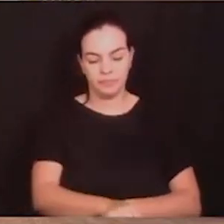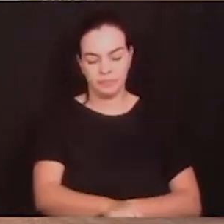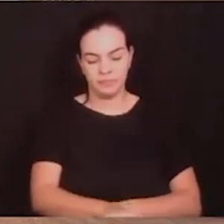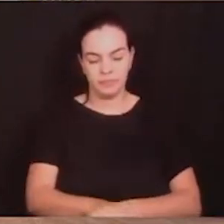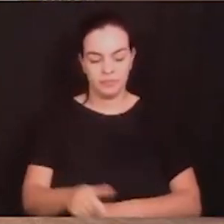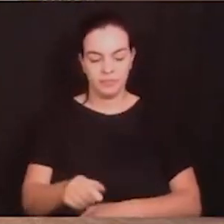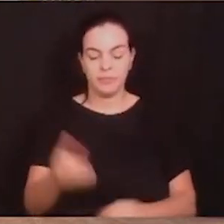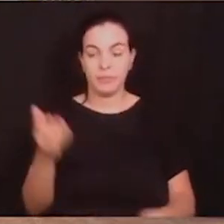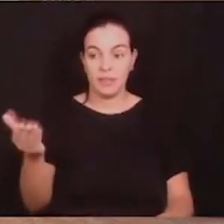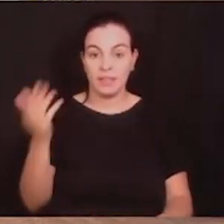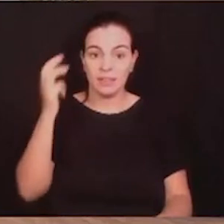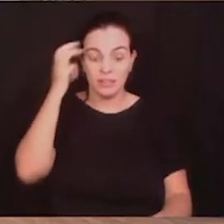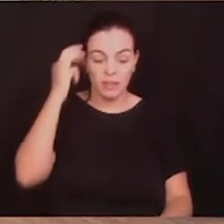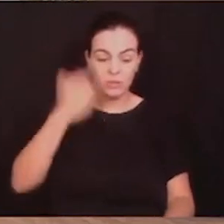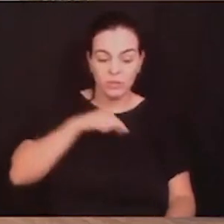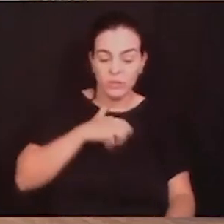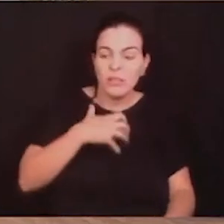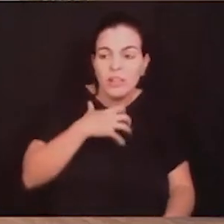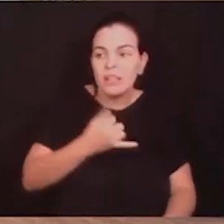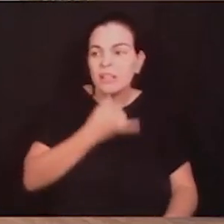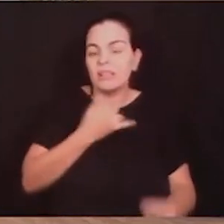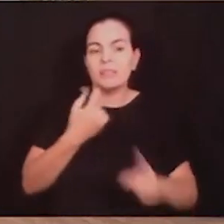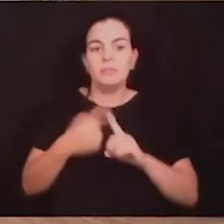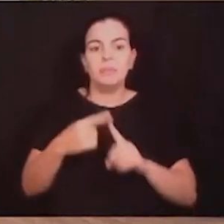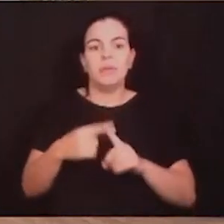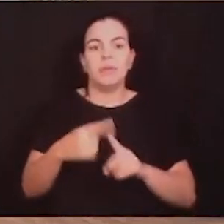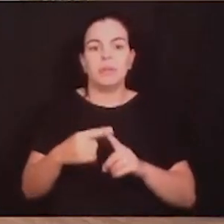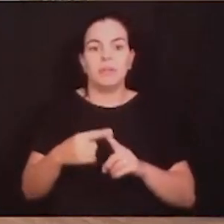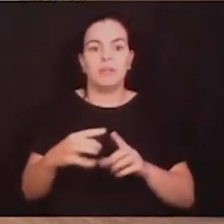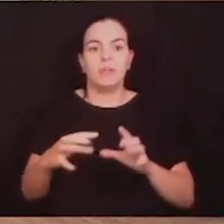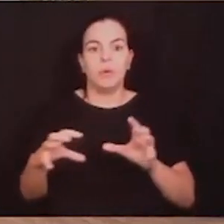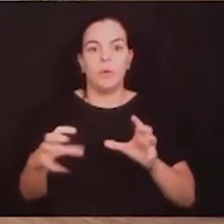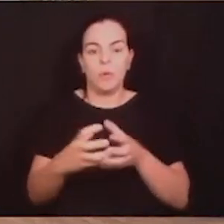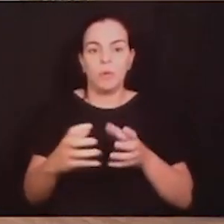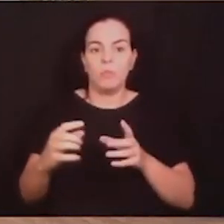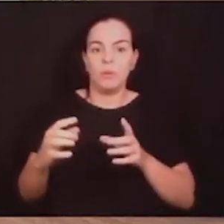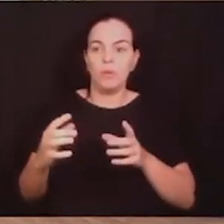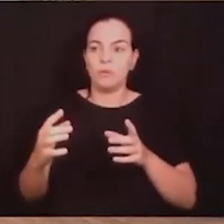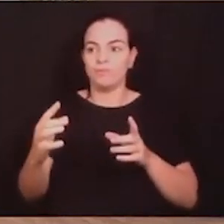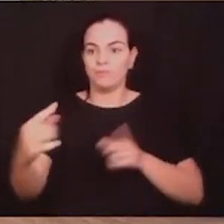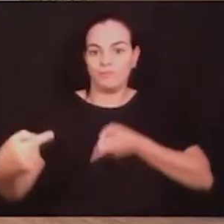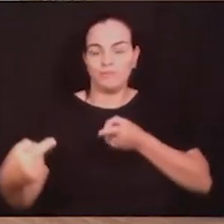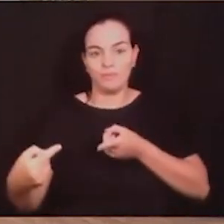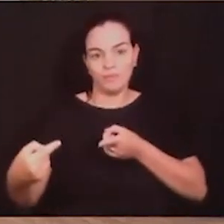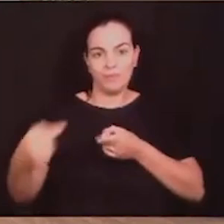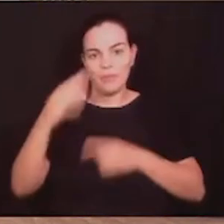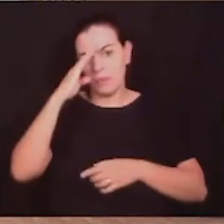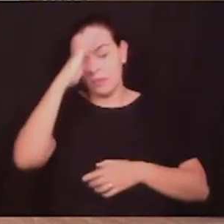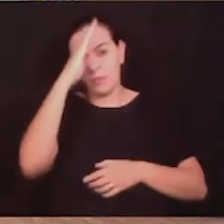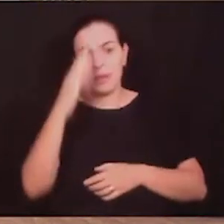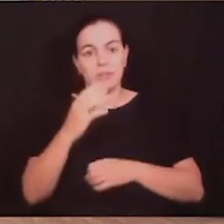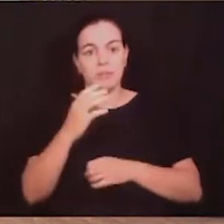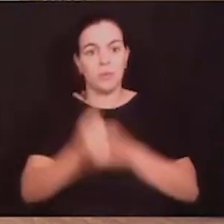triste no sentido da oposição, ou, principalmente, em ano eleitoral, desmerecerem